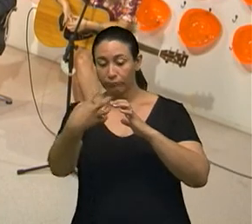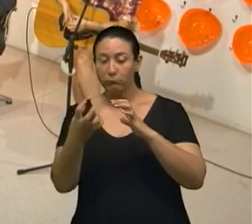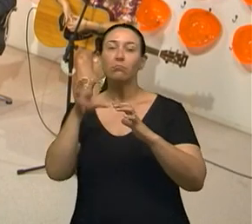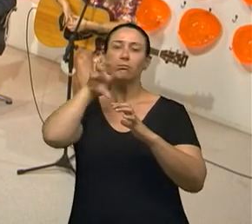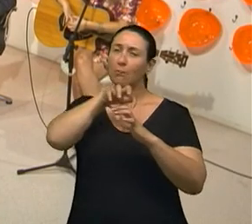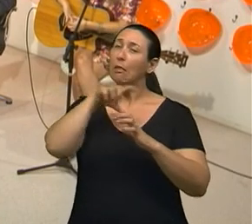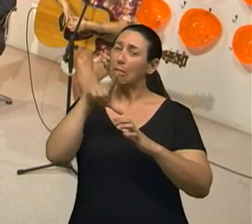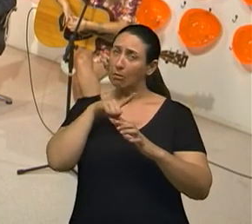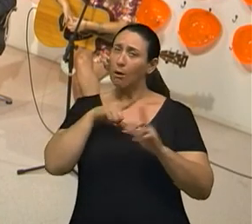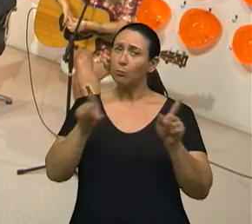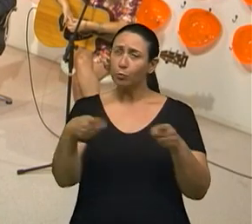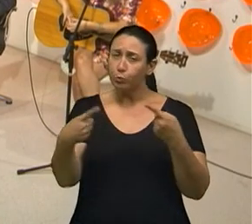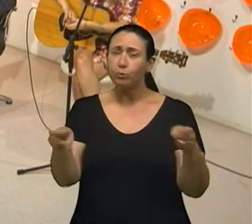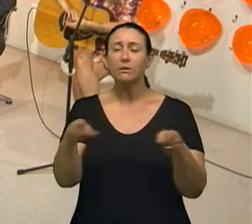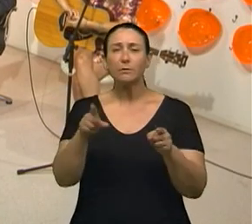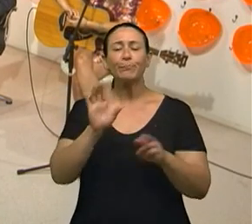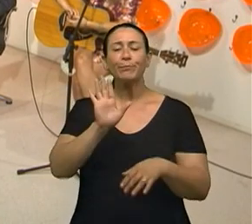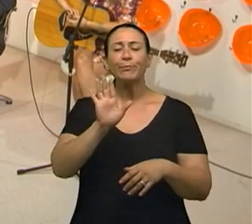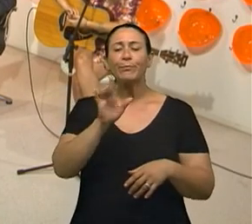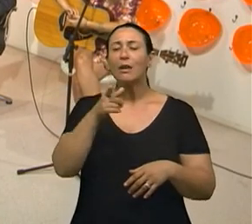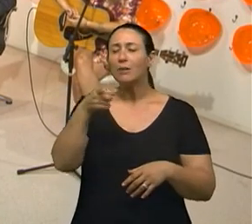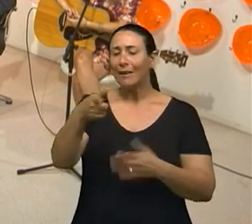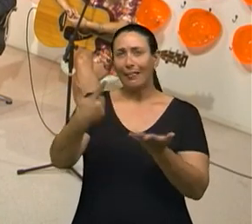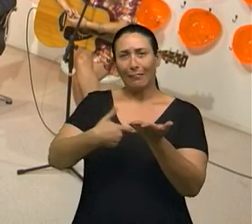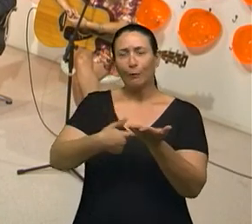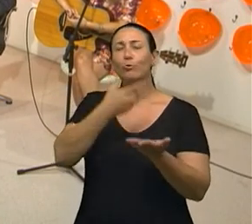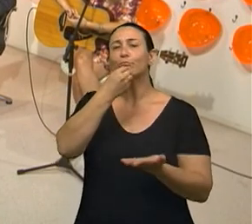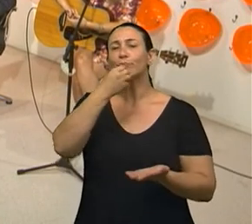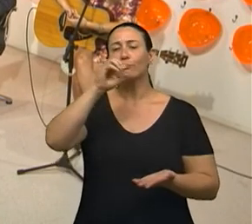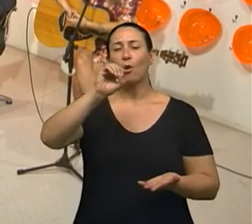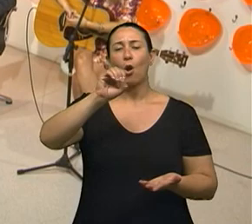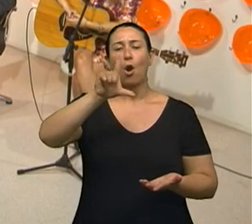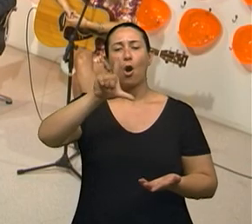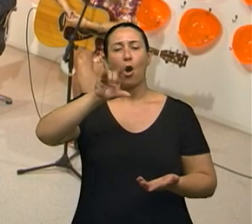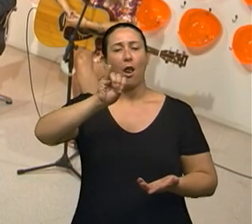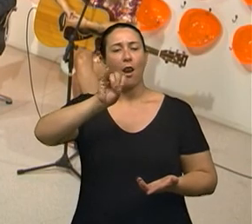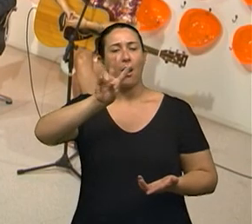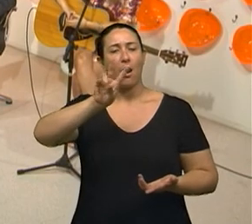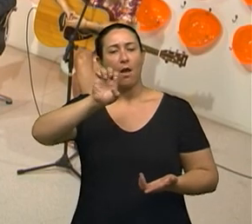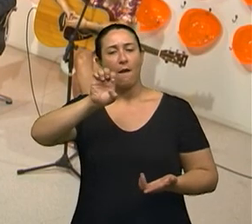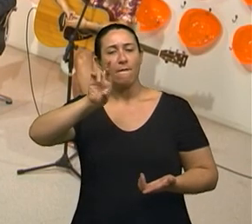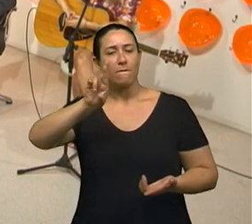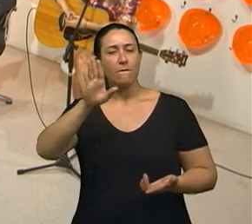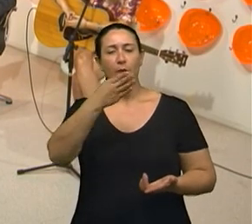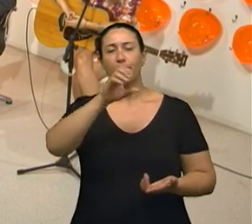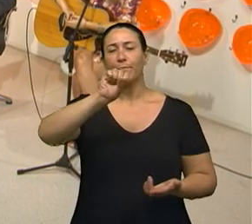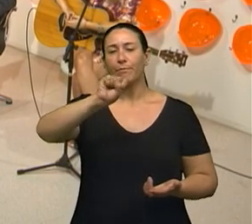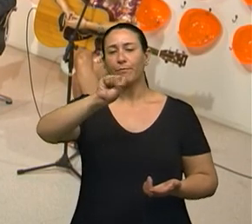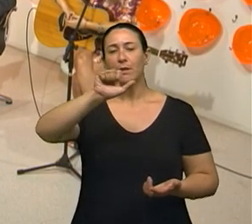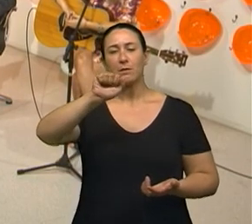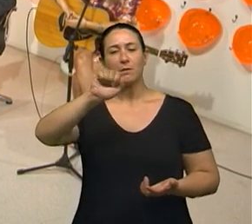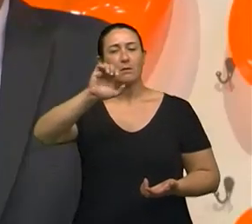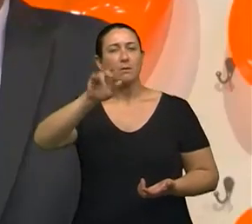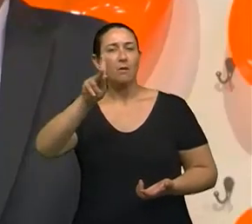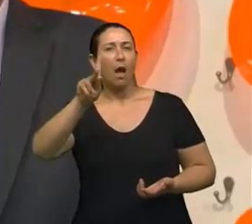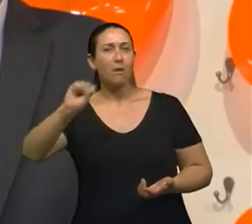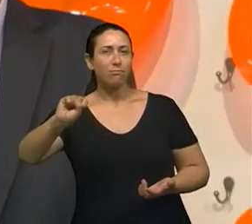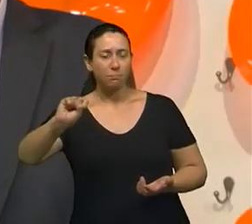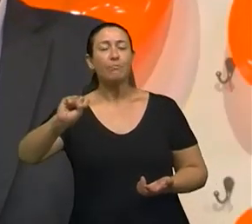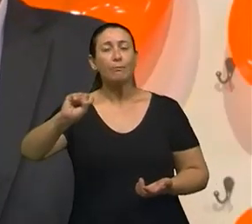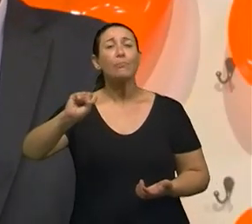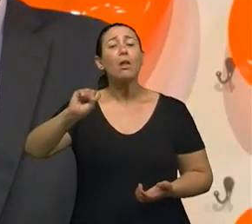Oliver Sacks aí, ele faz uma série de relatos sobre funcionamentos